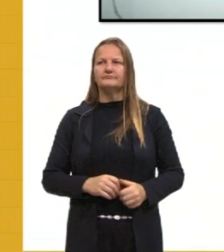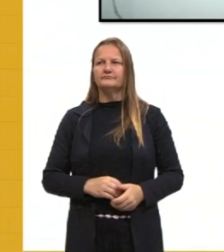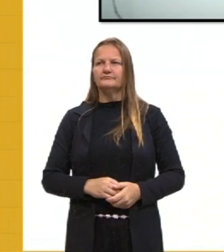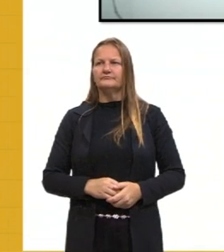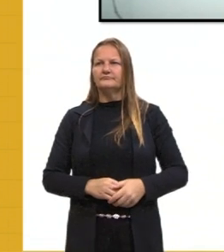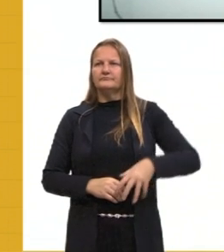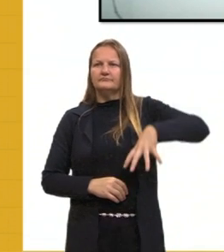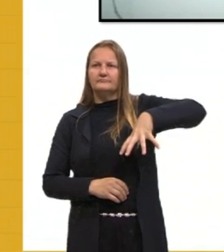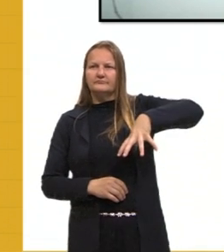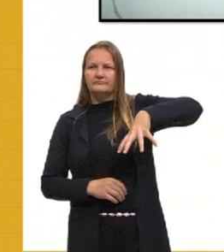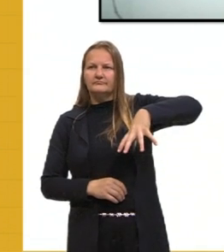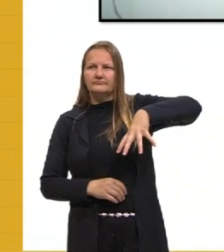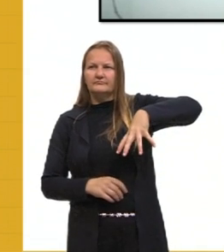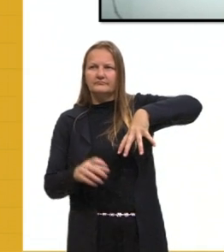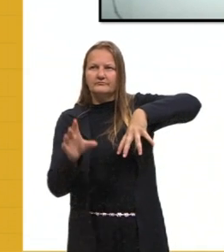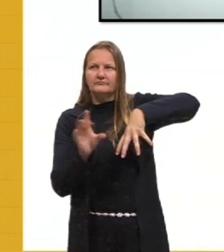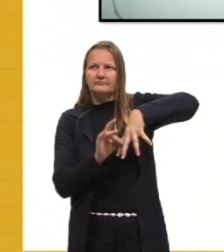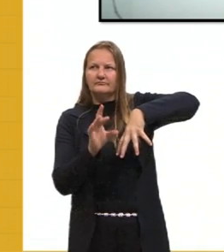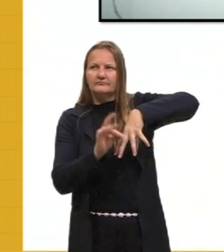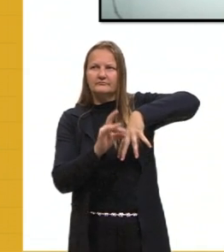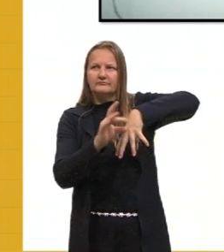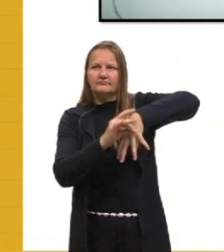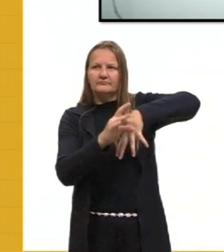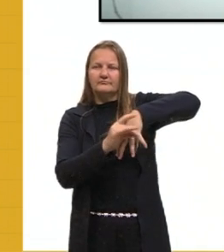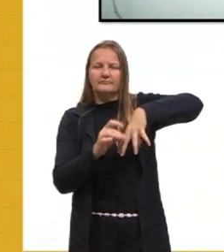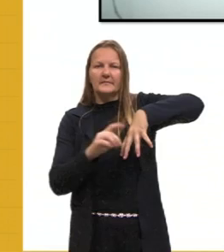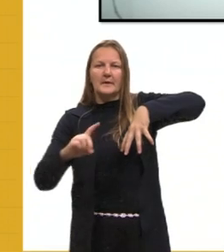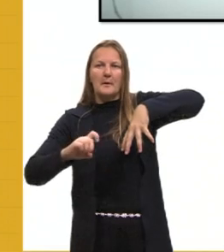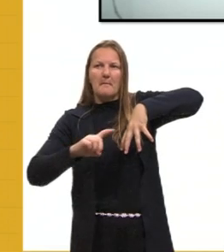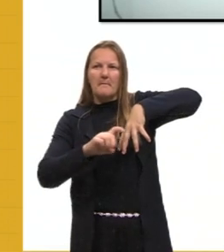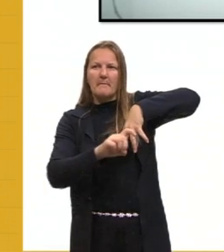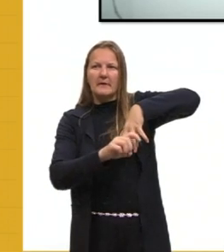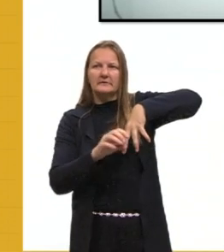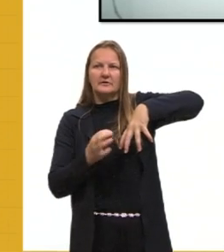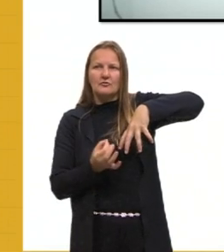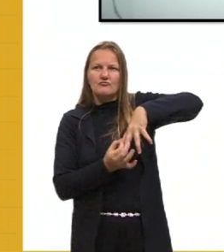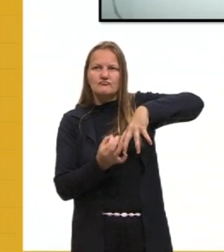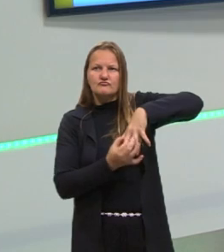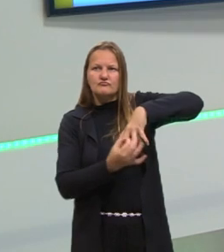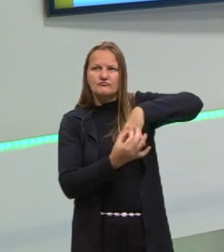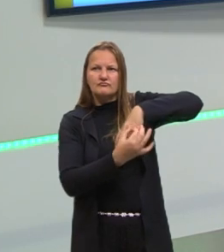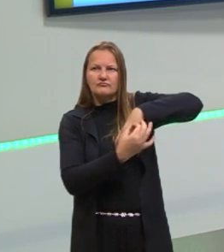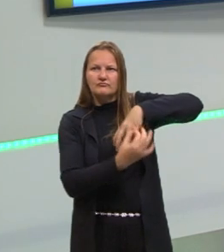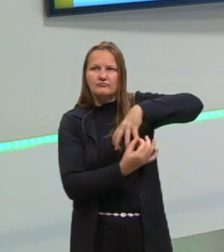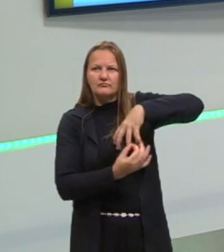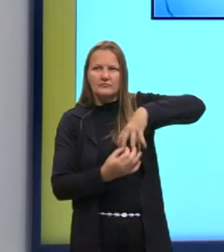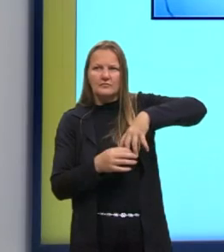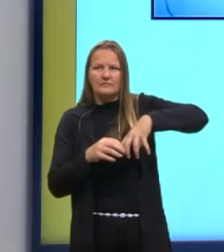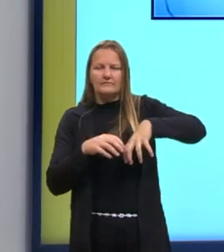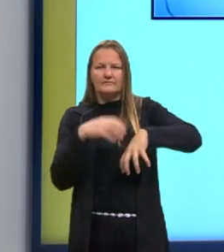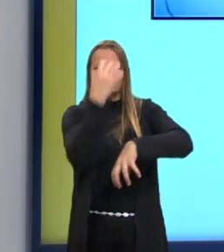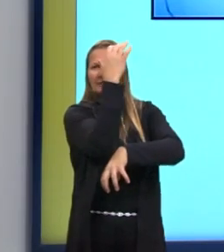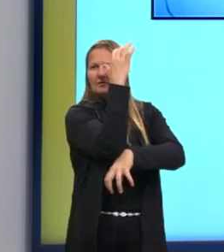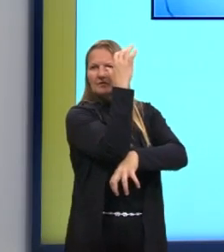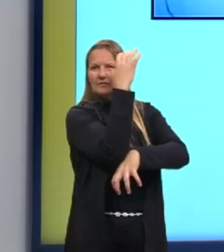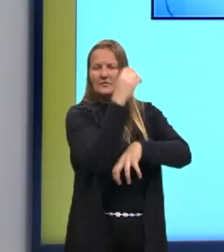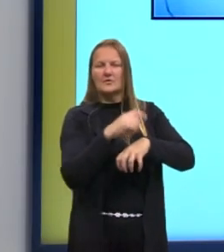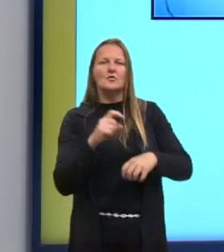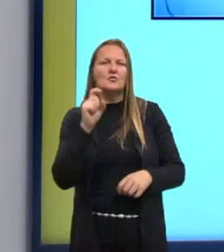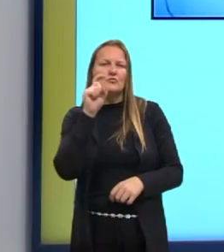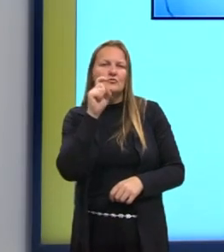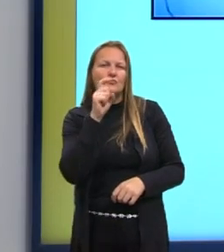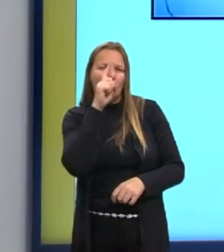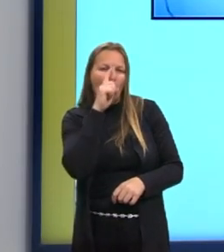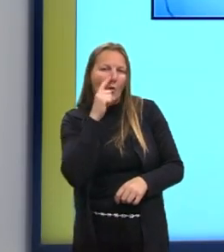do gênero rhizobium. Então, essa bactéria, ela forma nódulos em algumas raízes de leguminosa, soja, feijão,